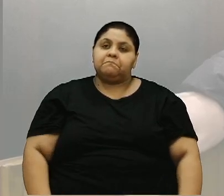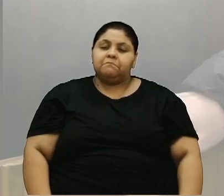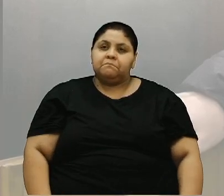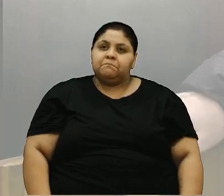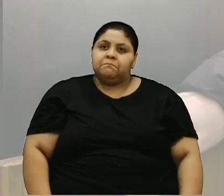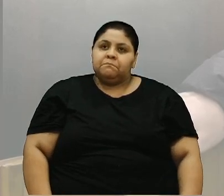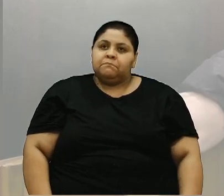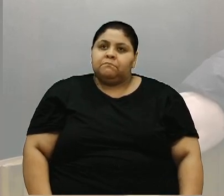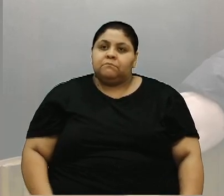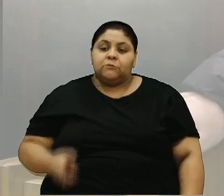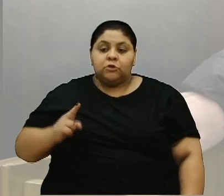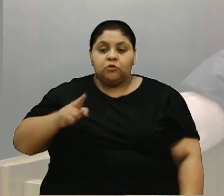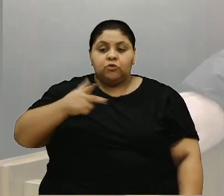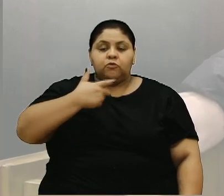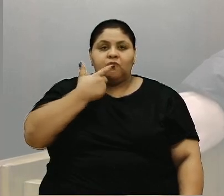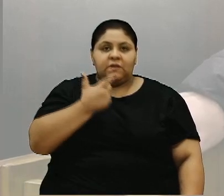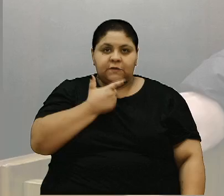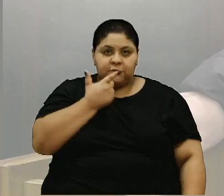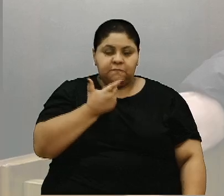E, continuo falando, né?